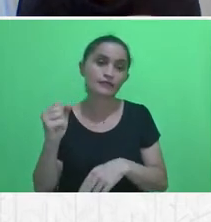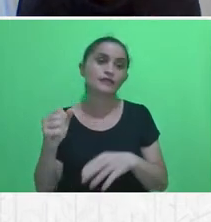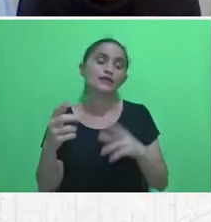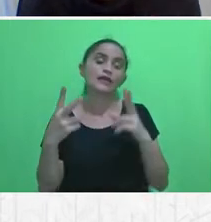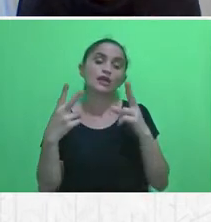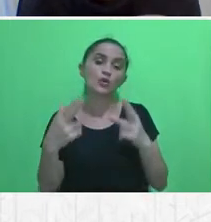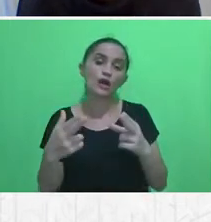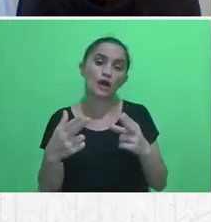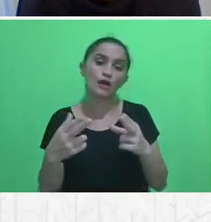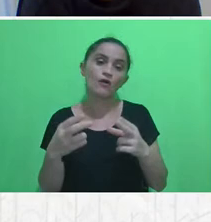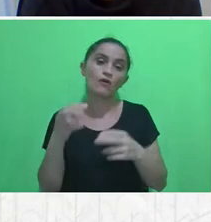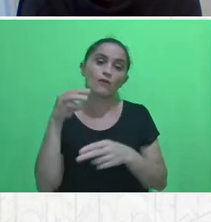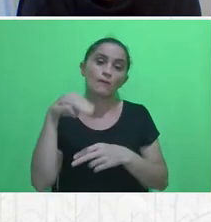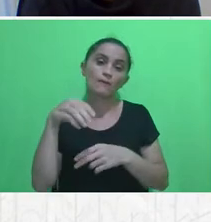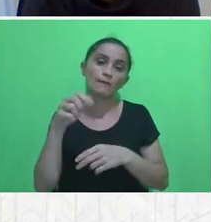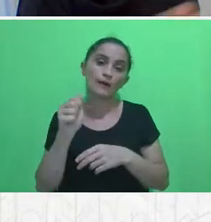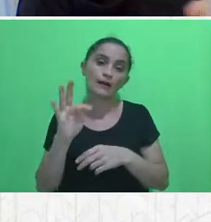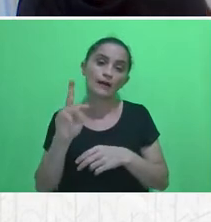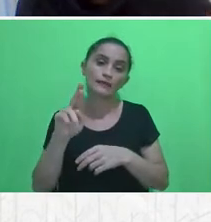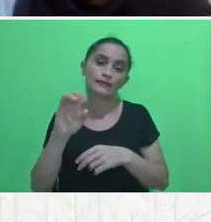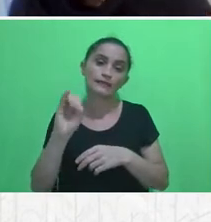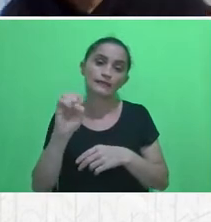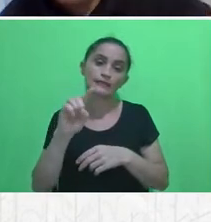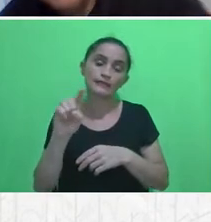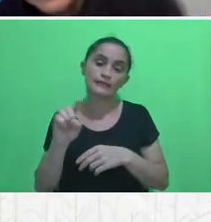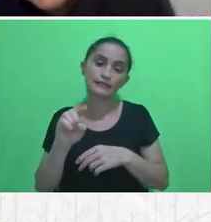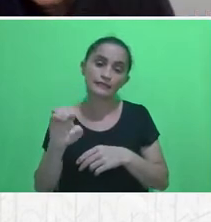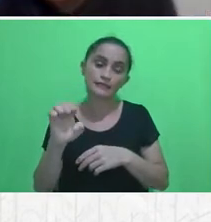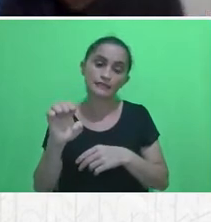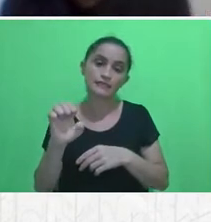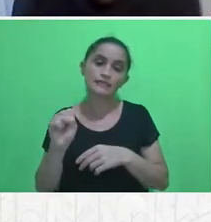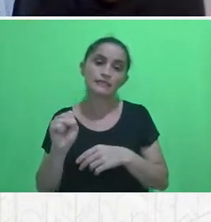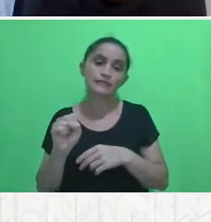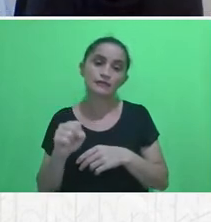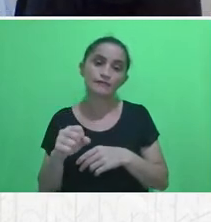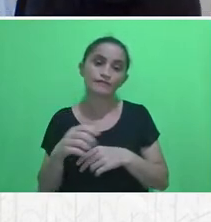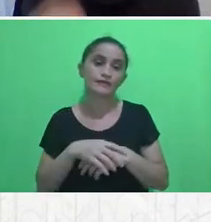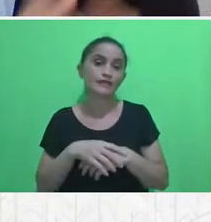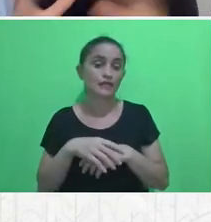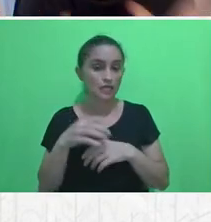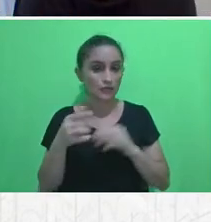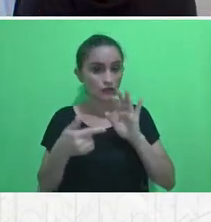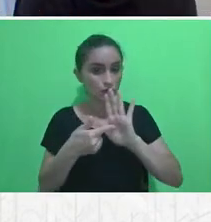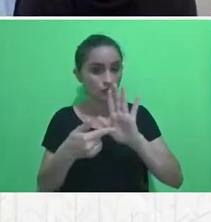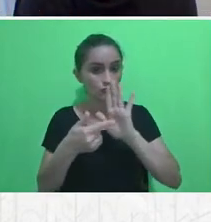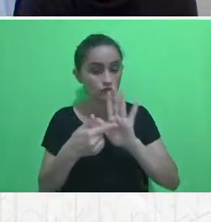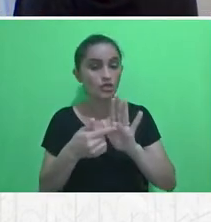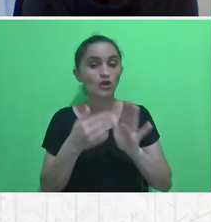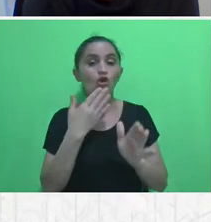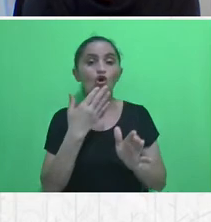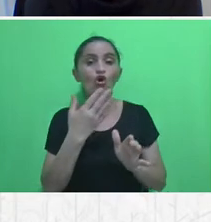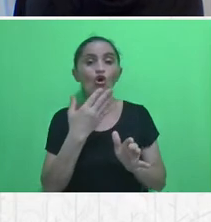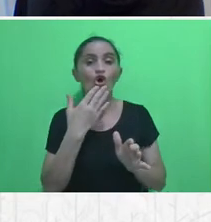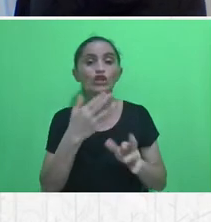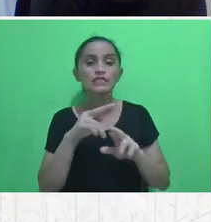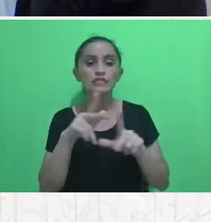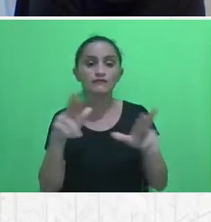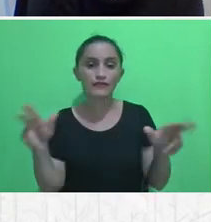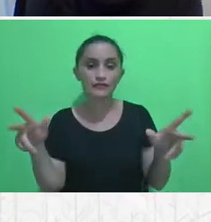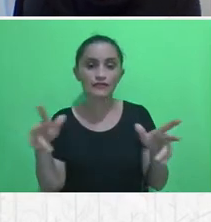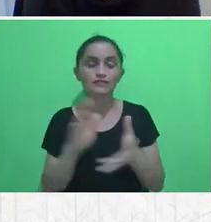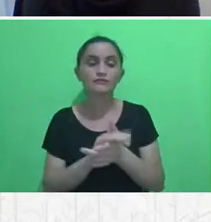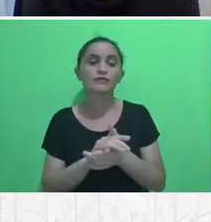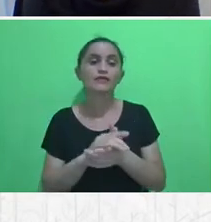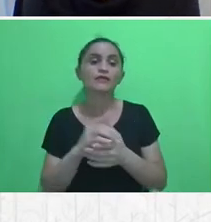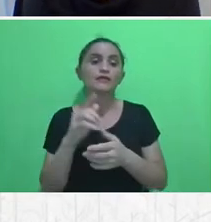potenciais geradores, exemplos, e que eu pintei com cores diferentes aqui, para a gente se localizar um pouco melhor. Então,